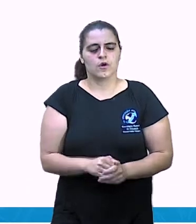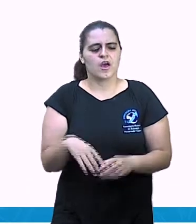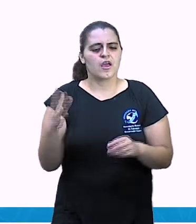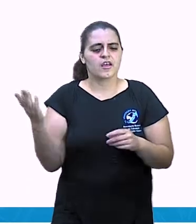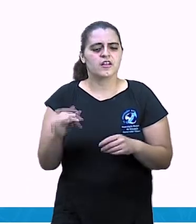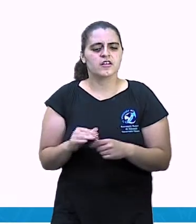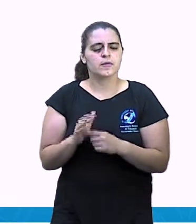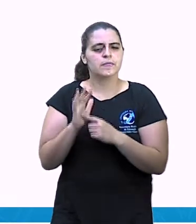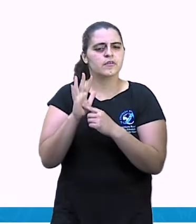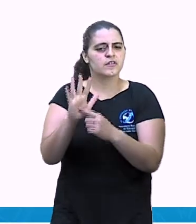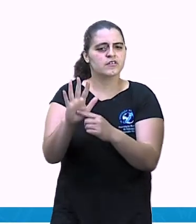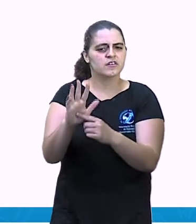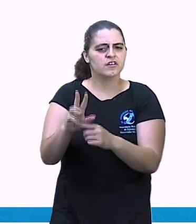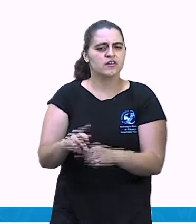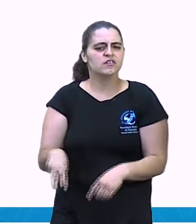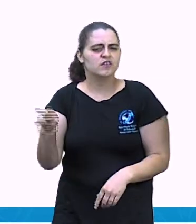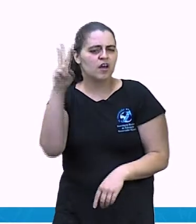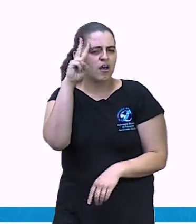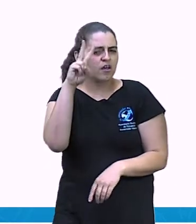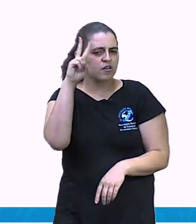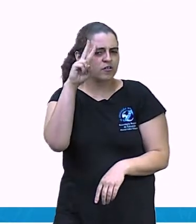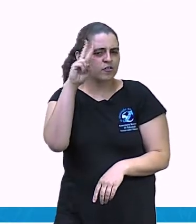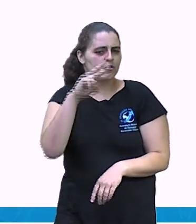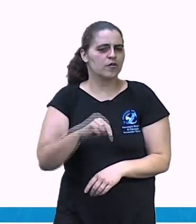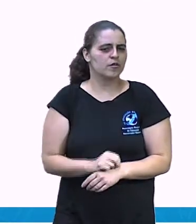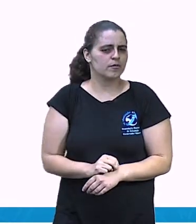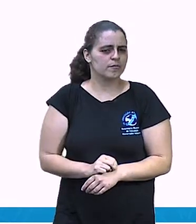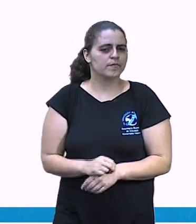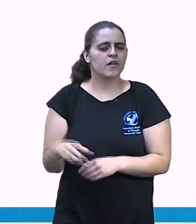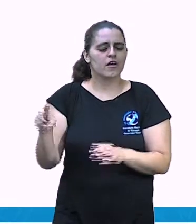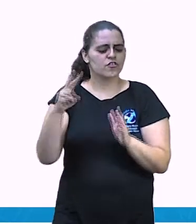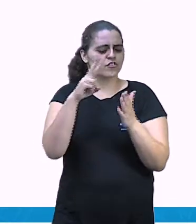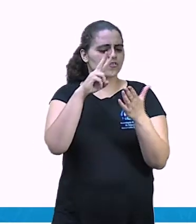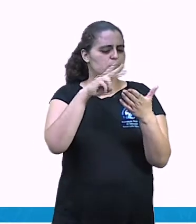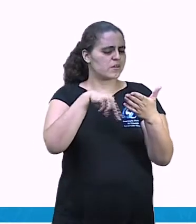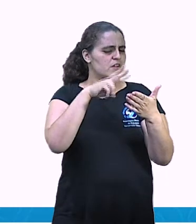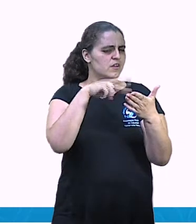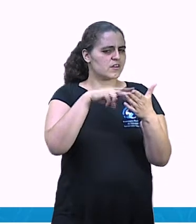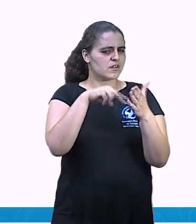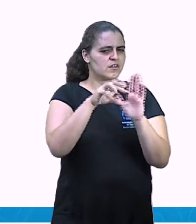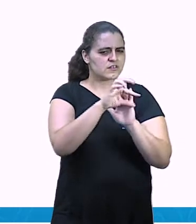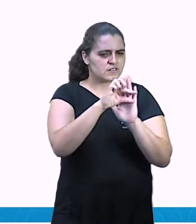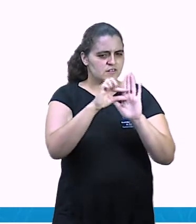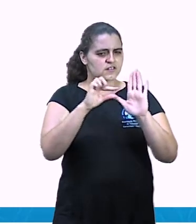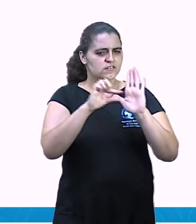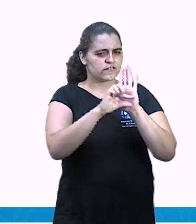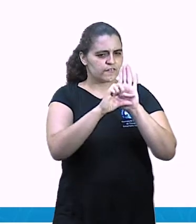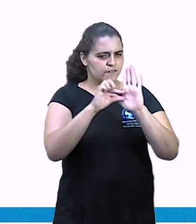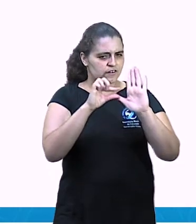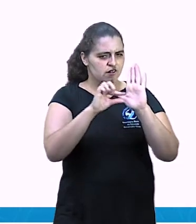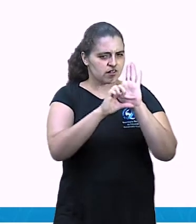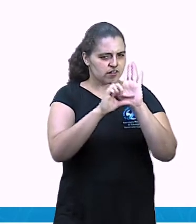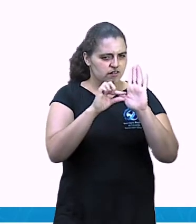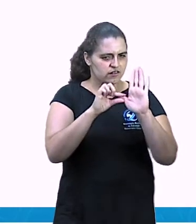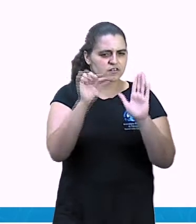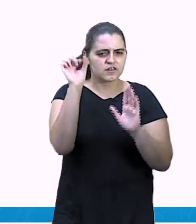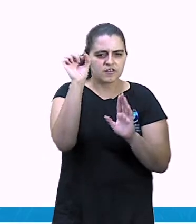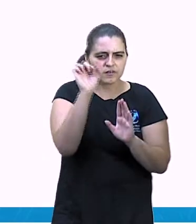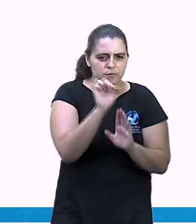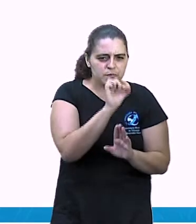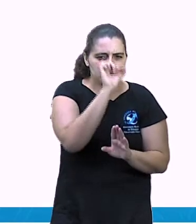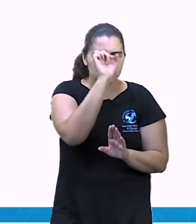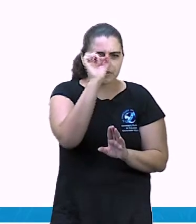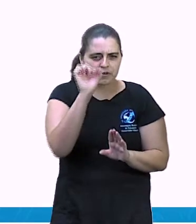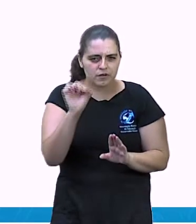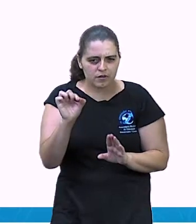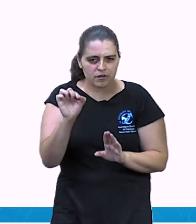a história. Então, nós vamos aqui ler essas frases e marcar os quadradinhos das frases